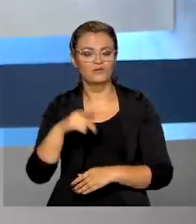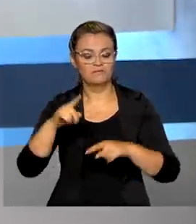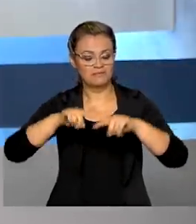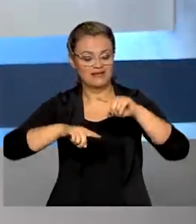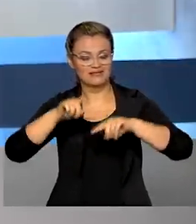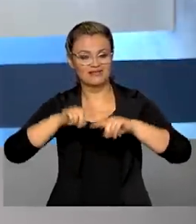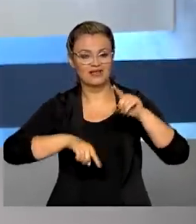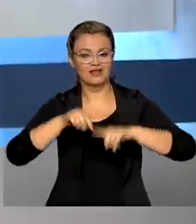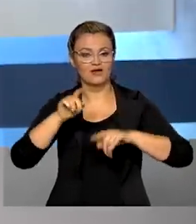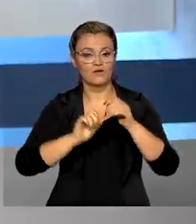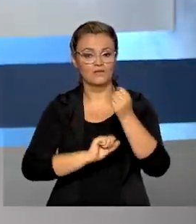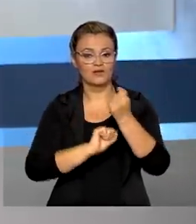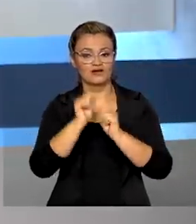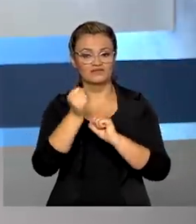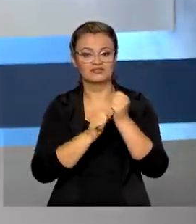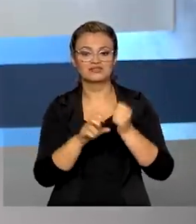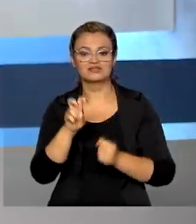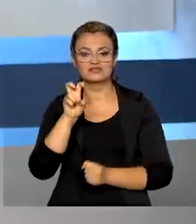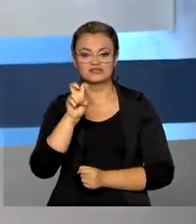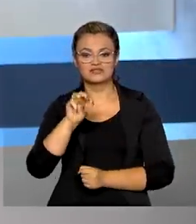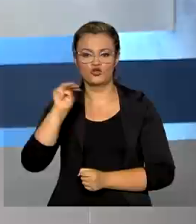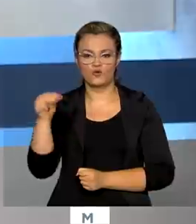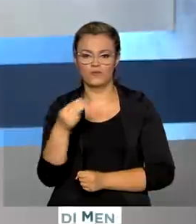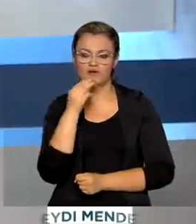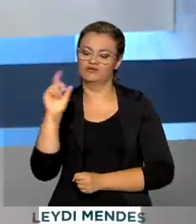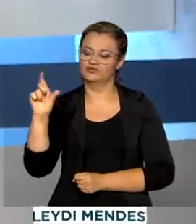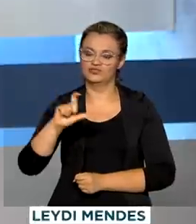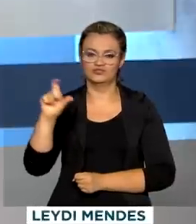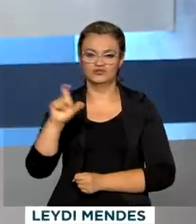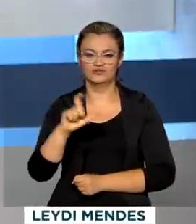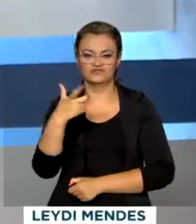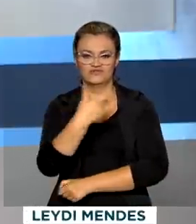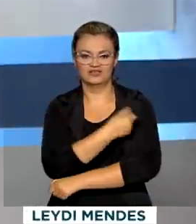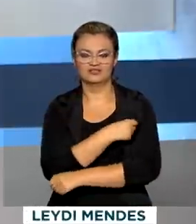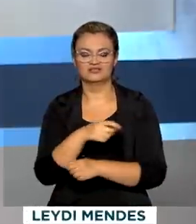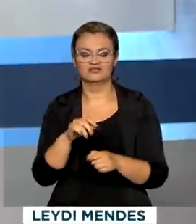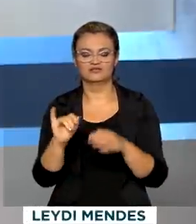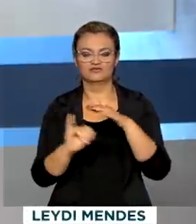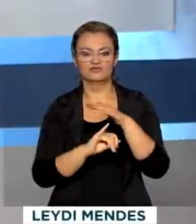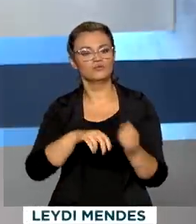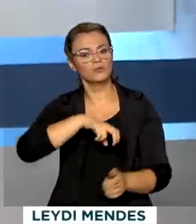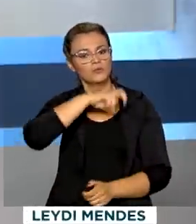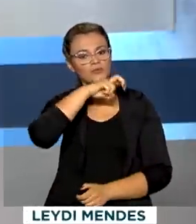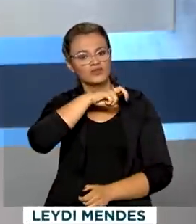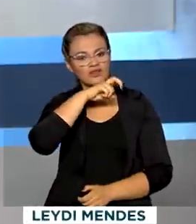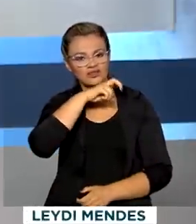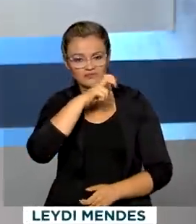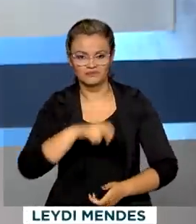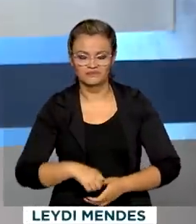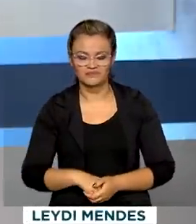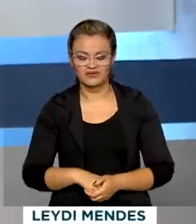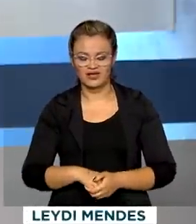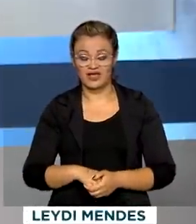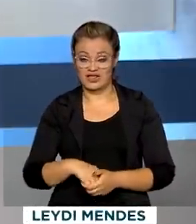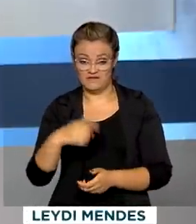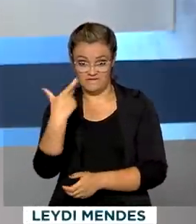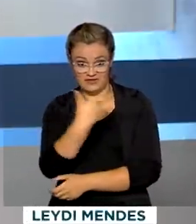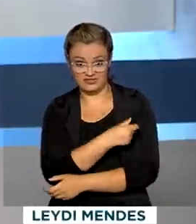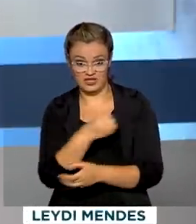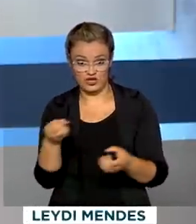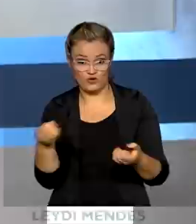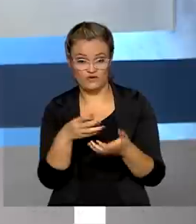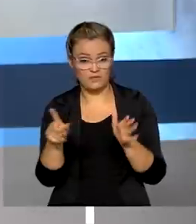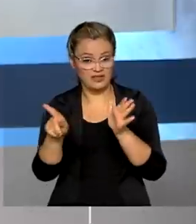material para a produção de mais 5 milhões de doses da vacina produzida pelo Instituto Butantan. Estes novos imunizantes estão sendo